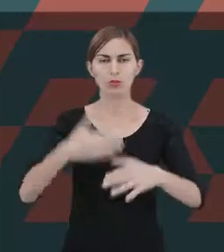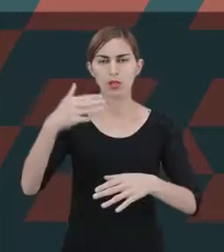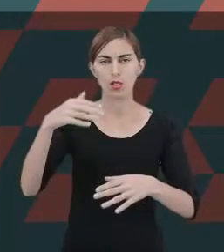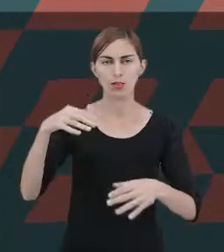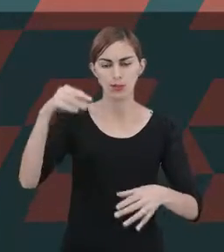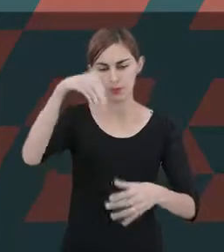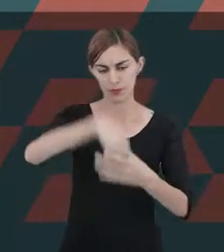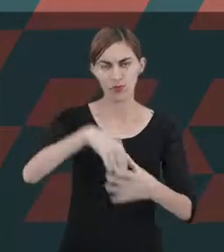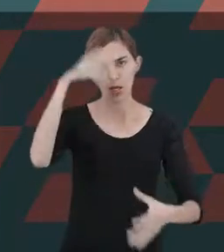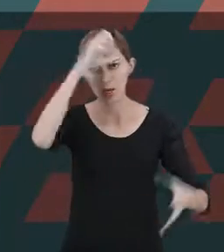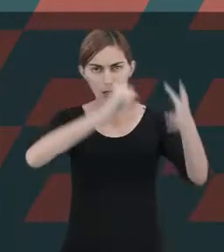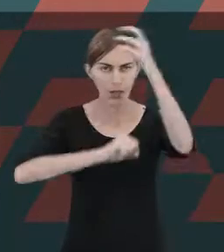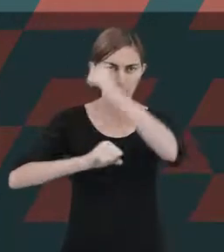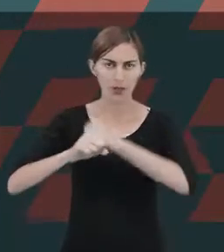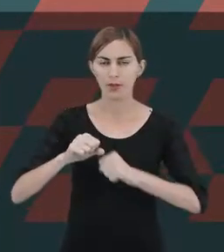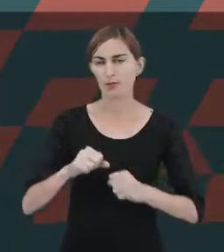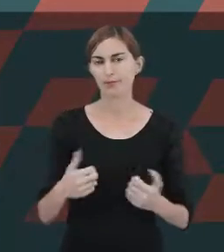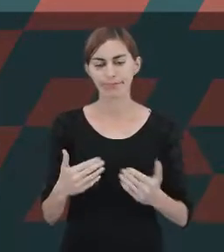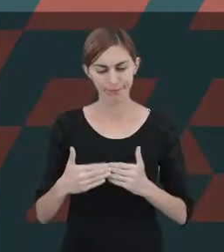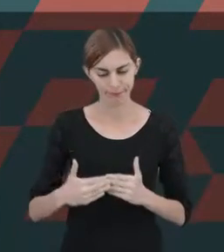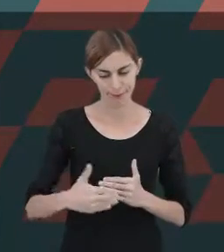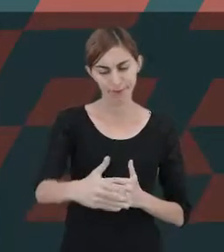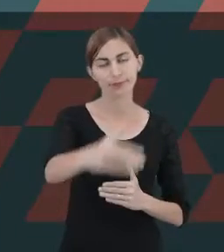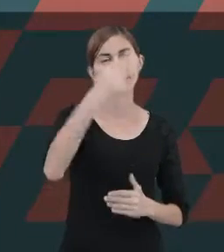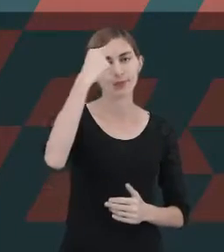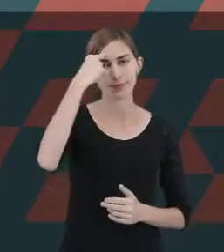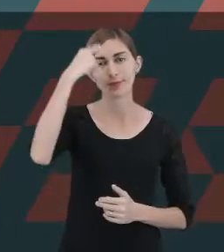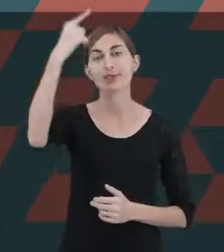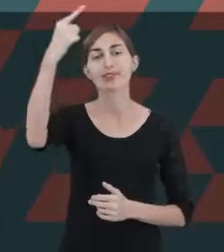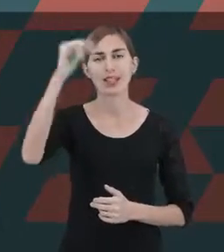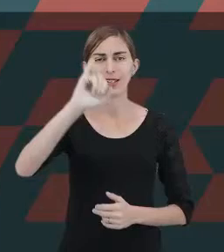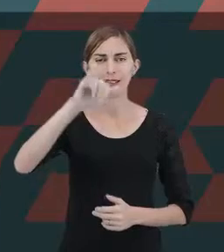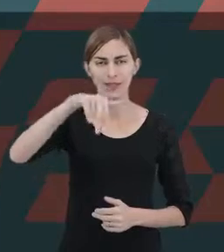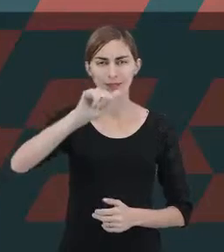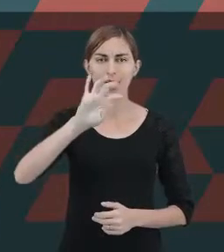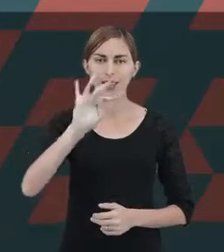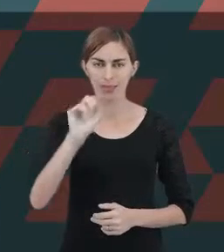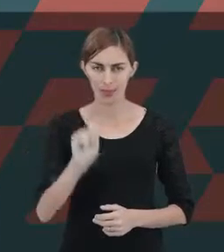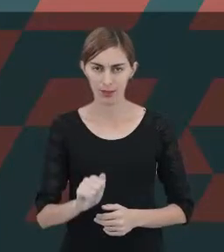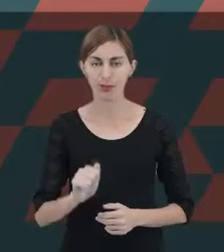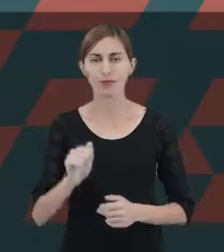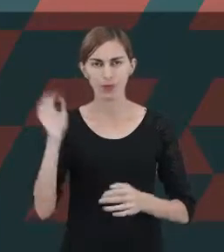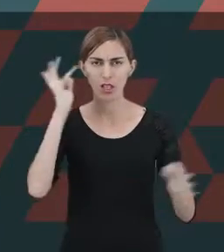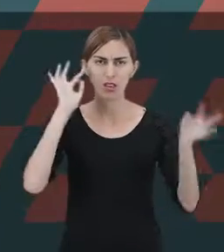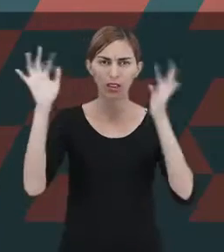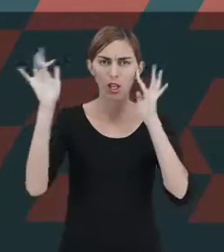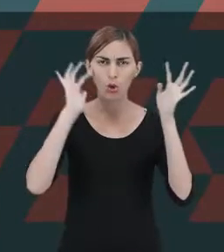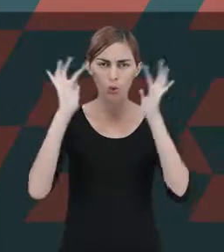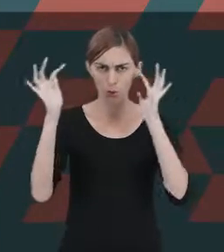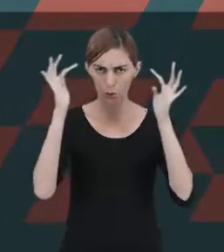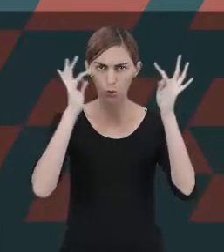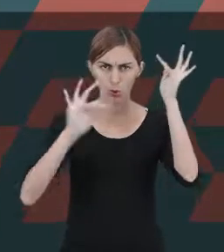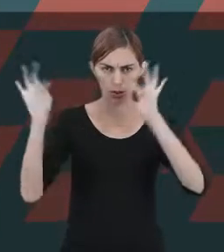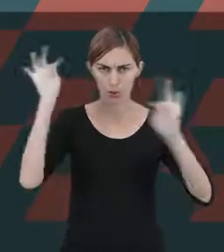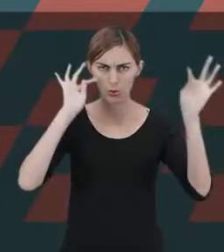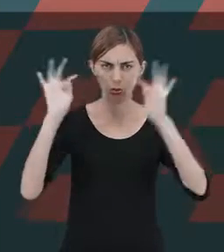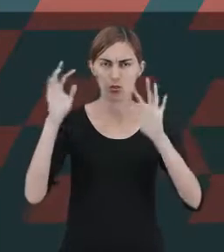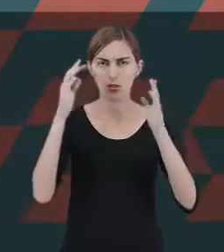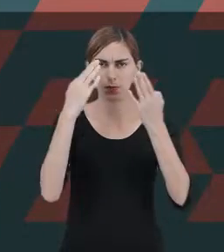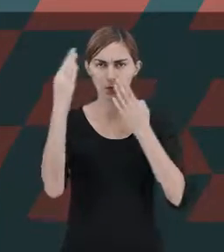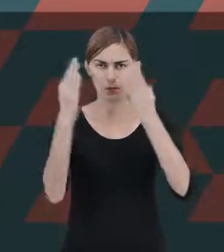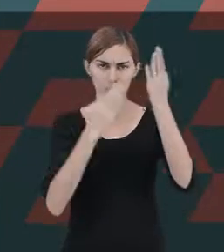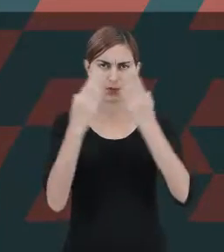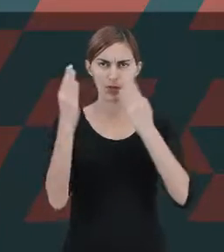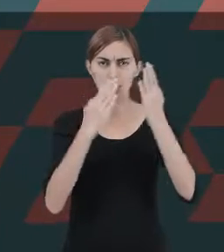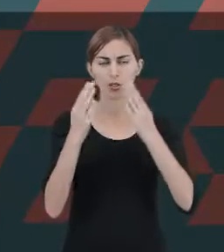aprendizagem. E a partir dessa ideia inata, é que os teóricos da psicologia começaram a identificar os